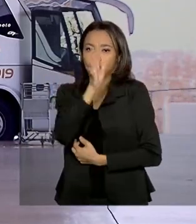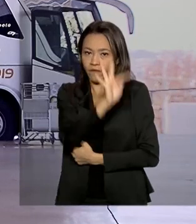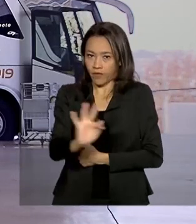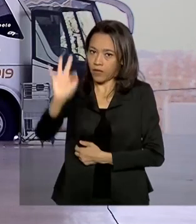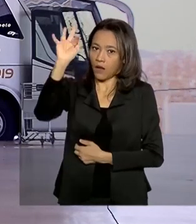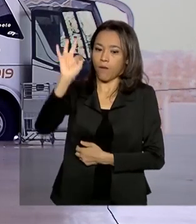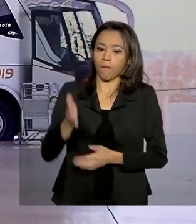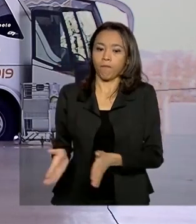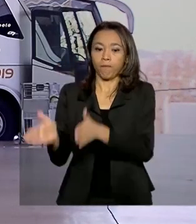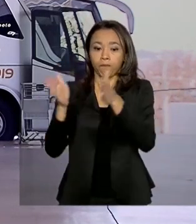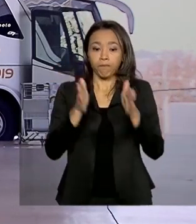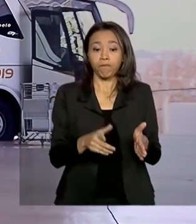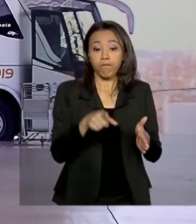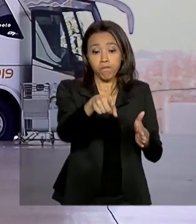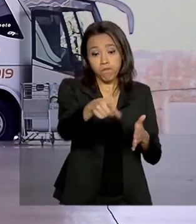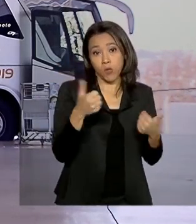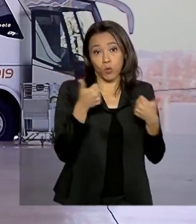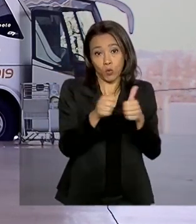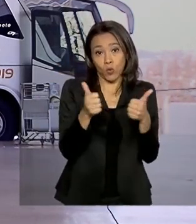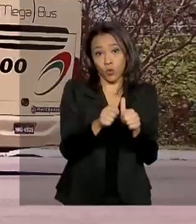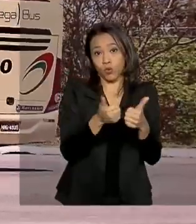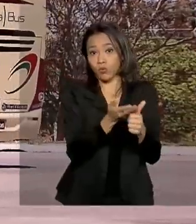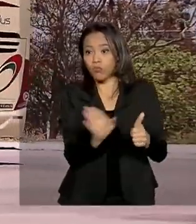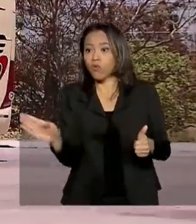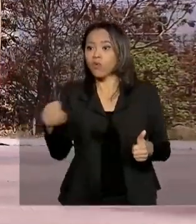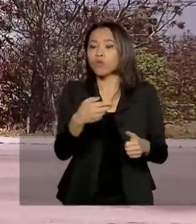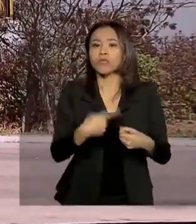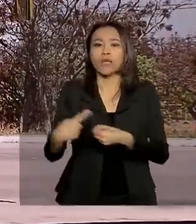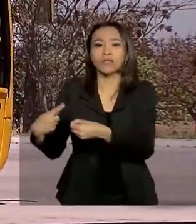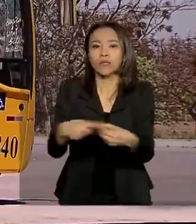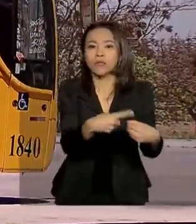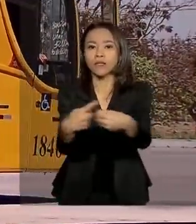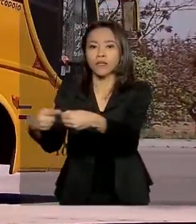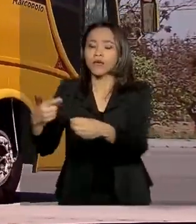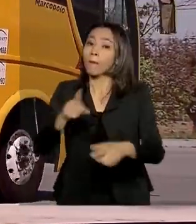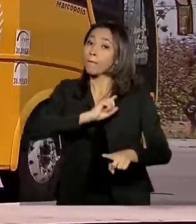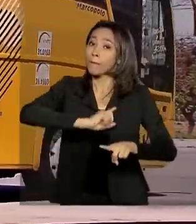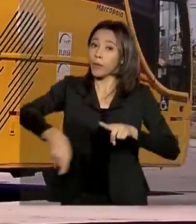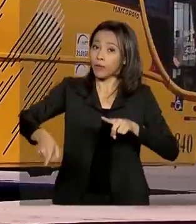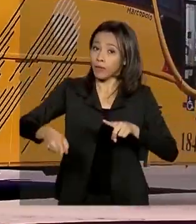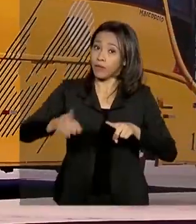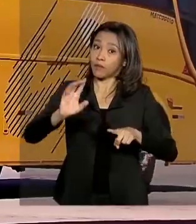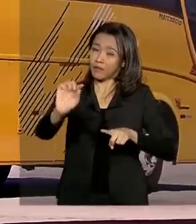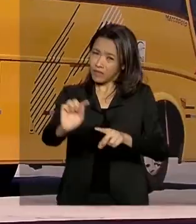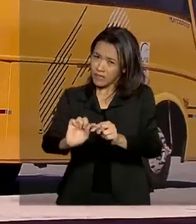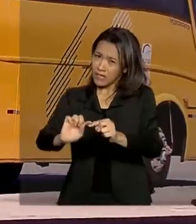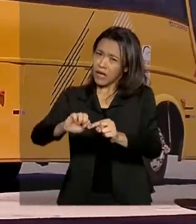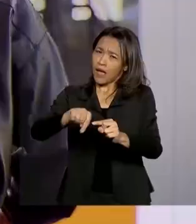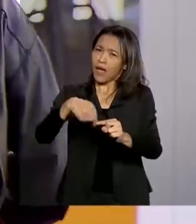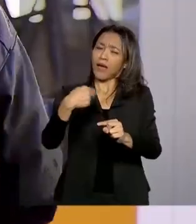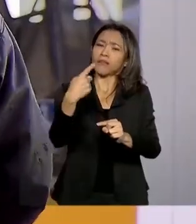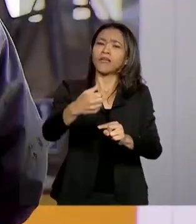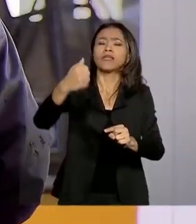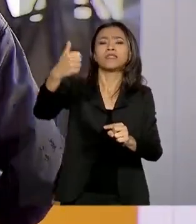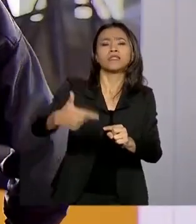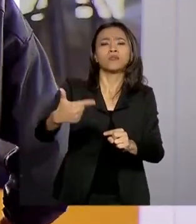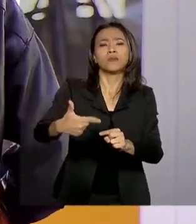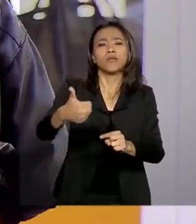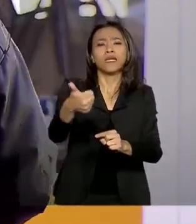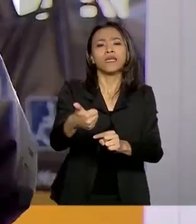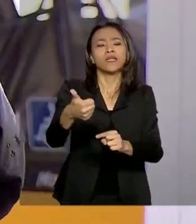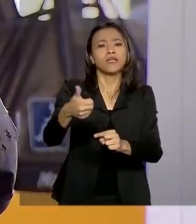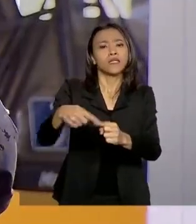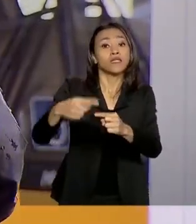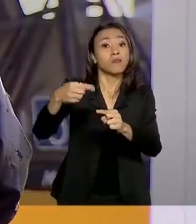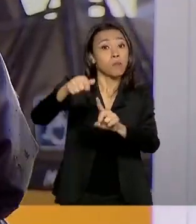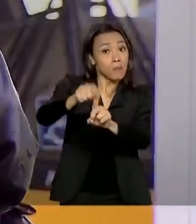transporte internacional de passageiros via terrestre está proibido pelo menos até a segunda quinzena do mês de maio. A suspensão vale para